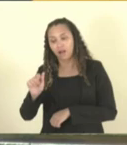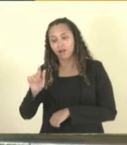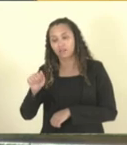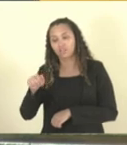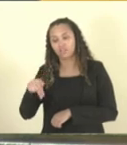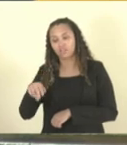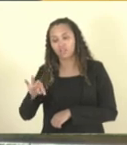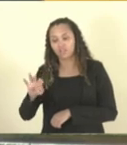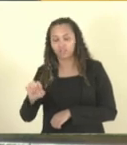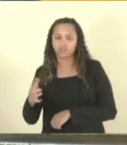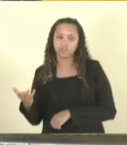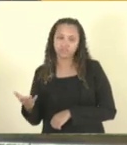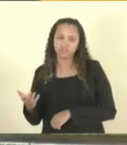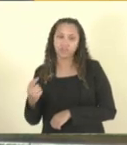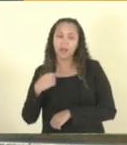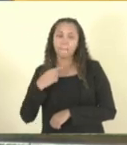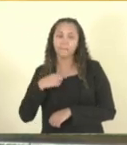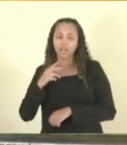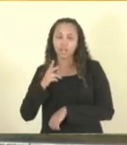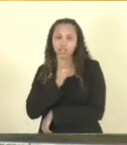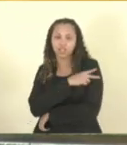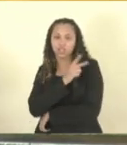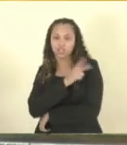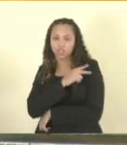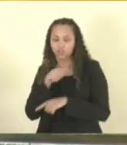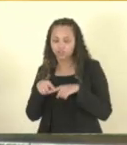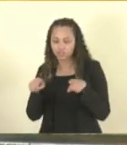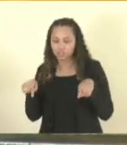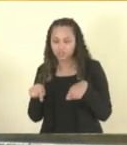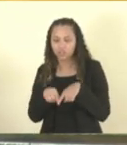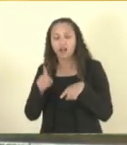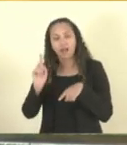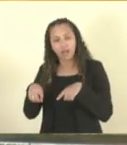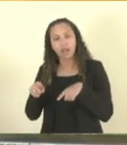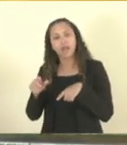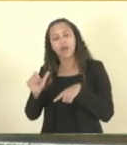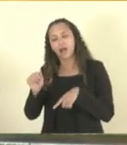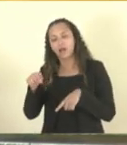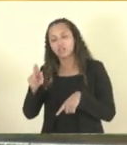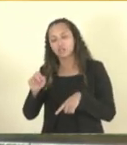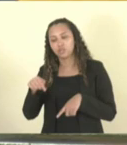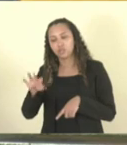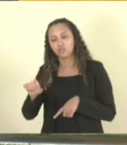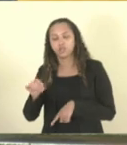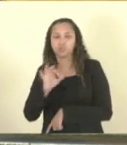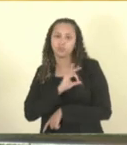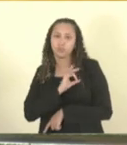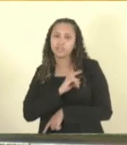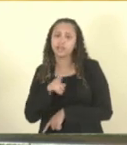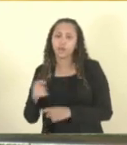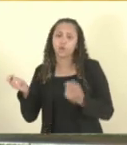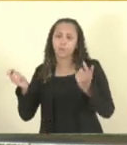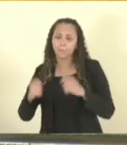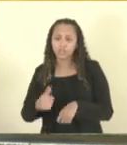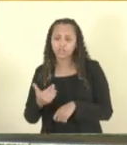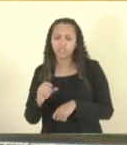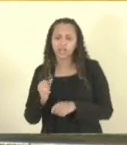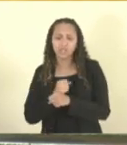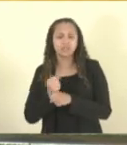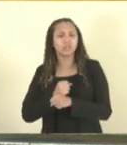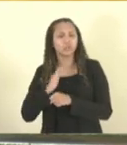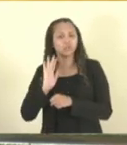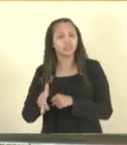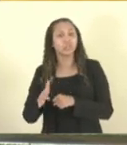minha chefe de gabinete, é um agente de polícia, pessoa muito competente e que trabalha comigo há muitos anos, trabalhando na Polícia Civil e agora está aqui